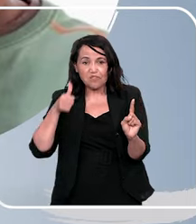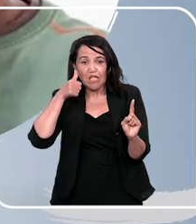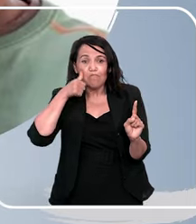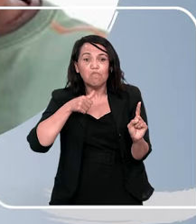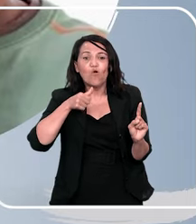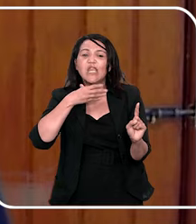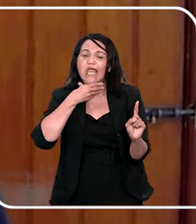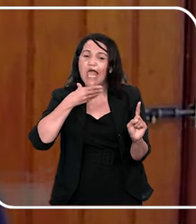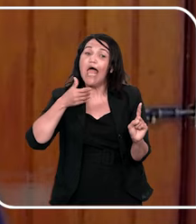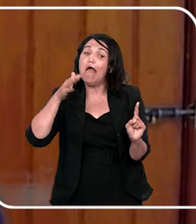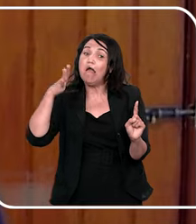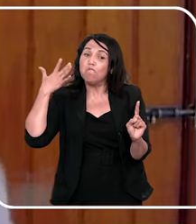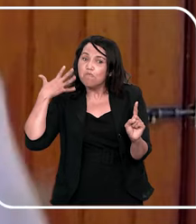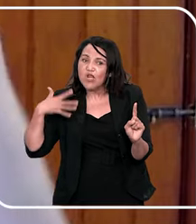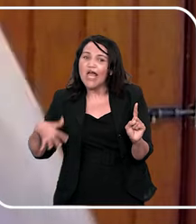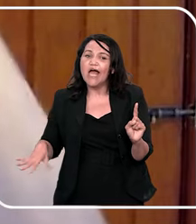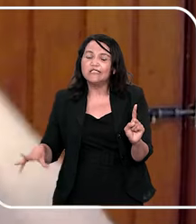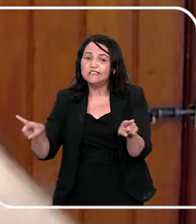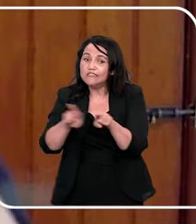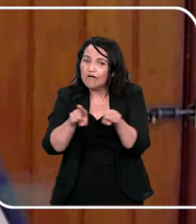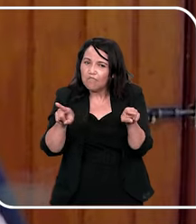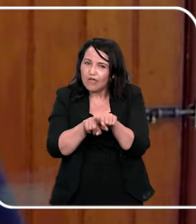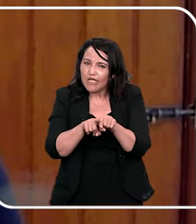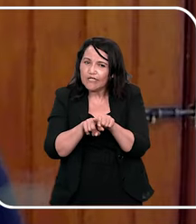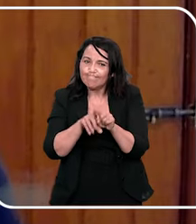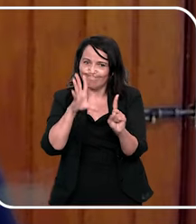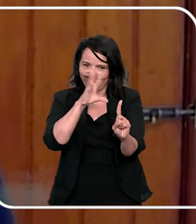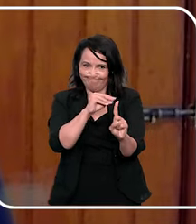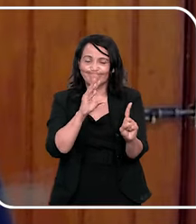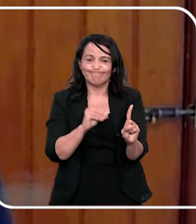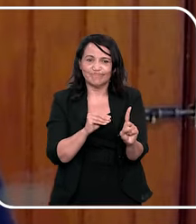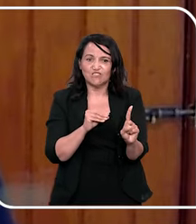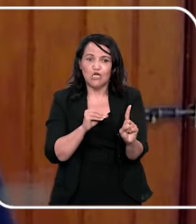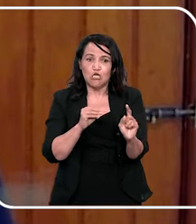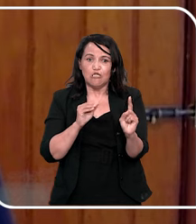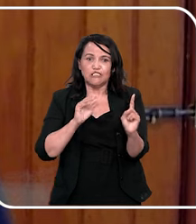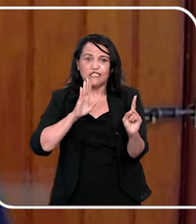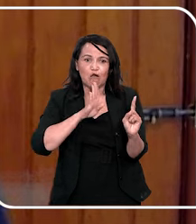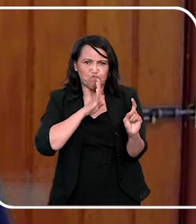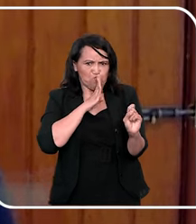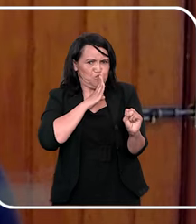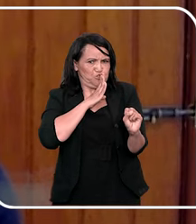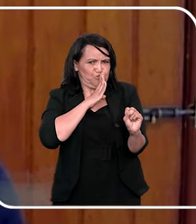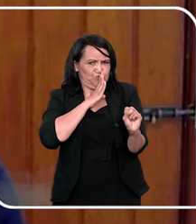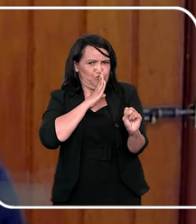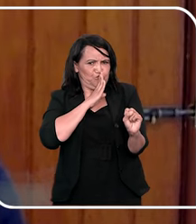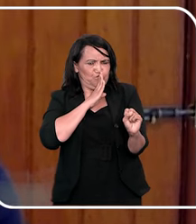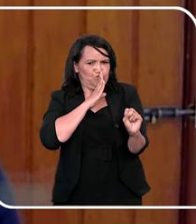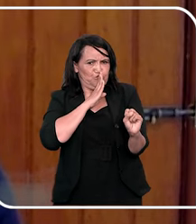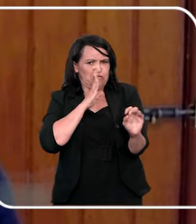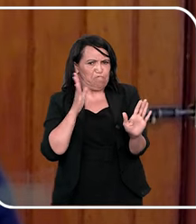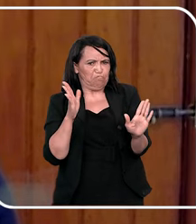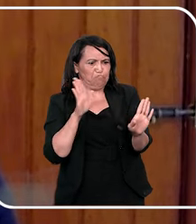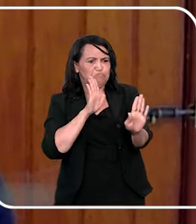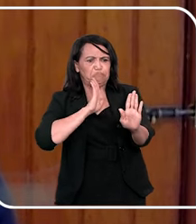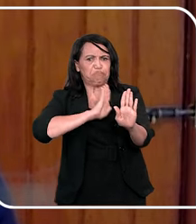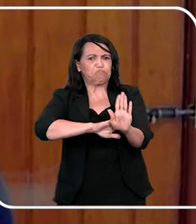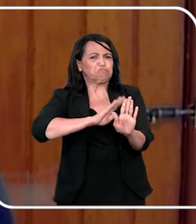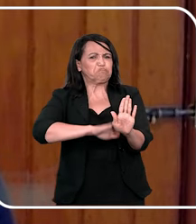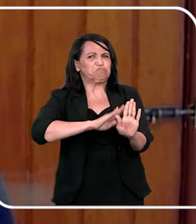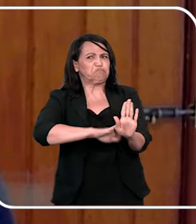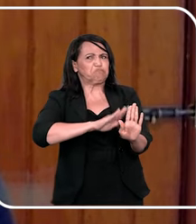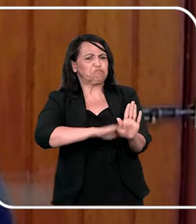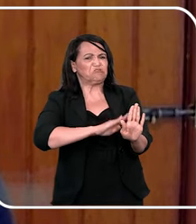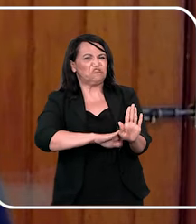também abusam, é o segredo como uma arma muito grande. E não o segredo ameaçador, como a gente acha,